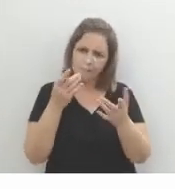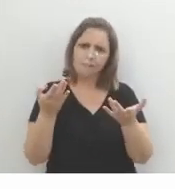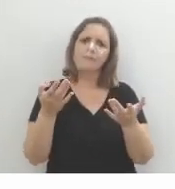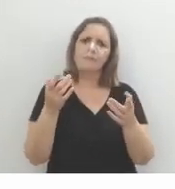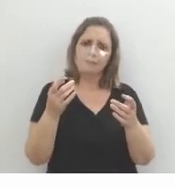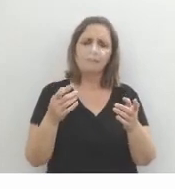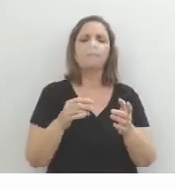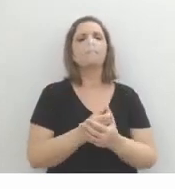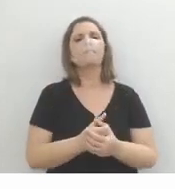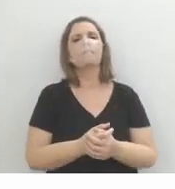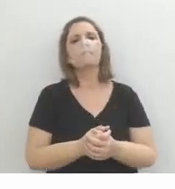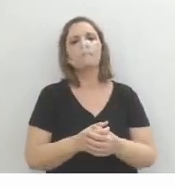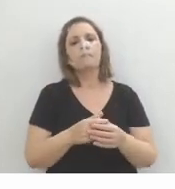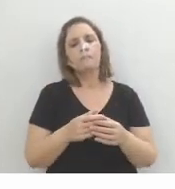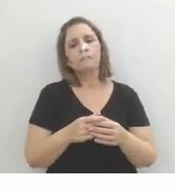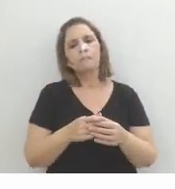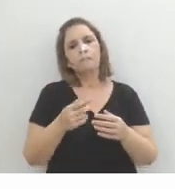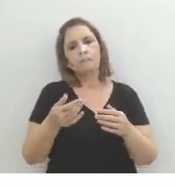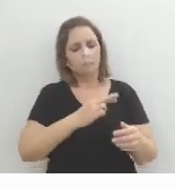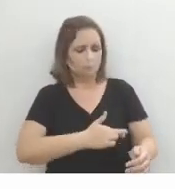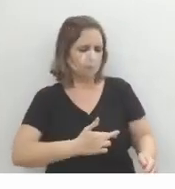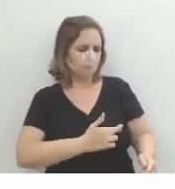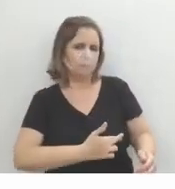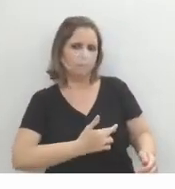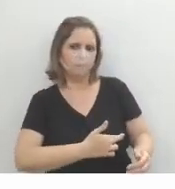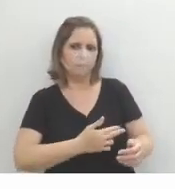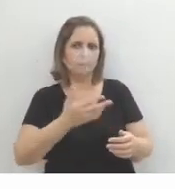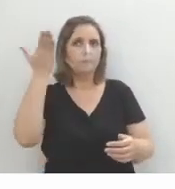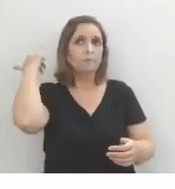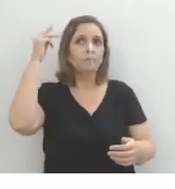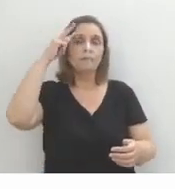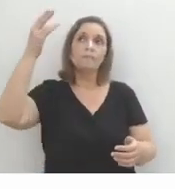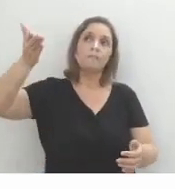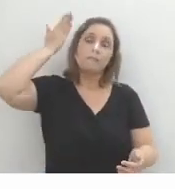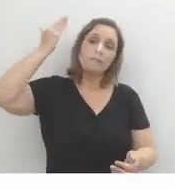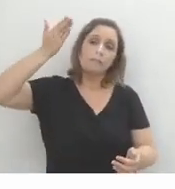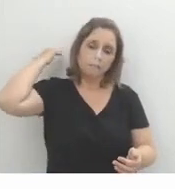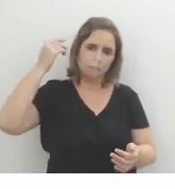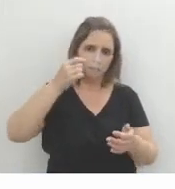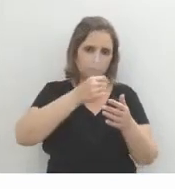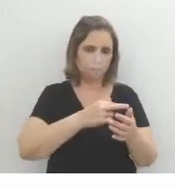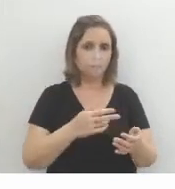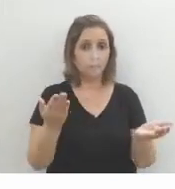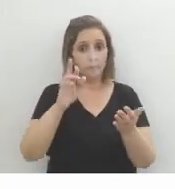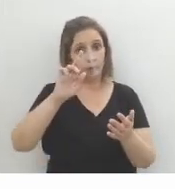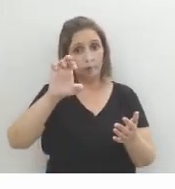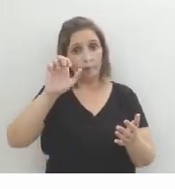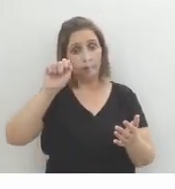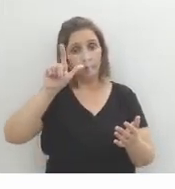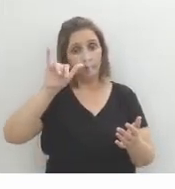escritores do romantismo buscavam inspiração no passado, os escritores realistas,